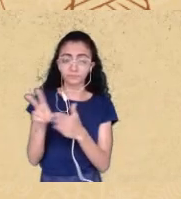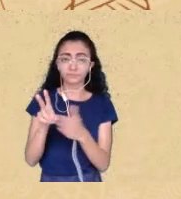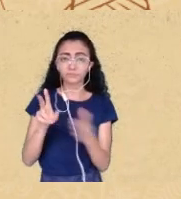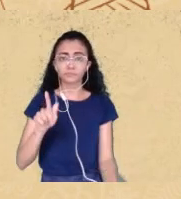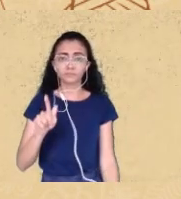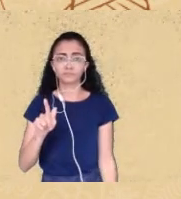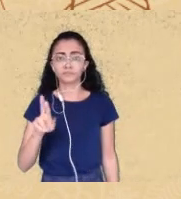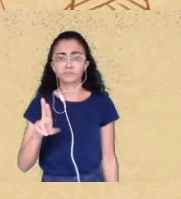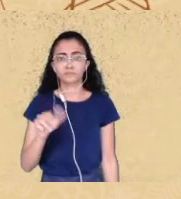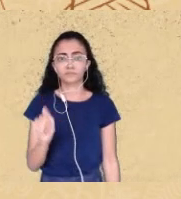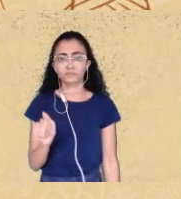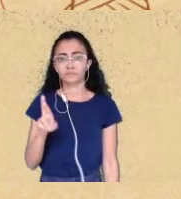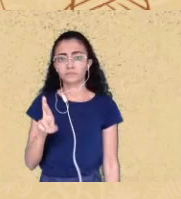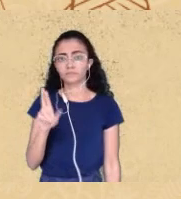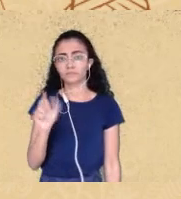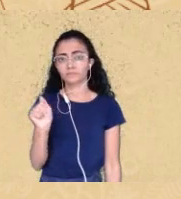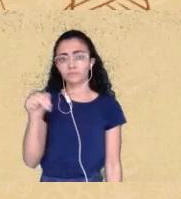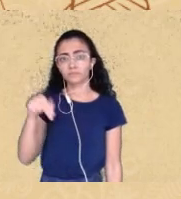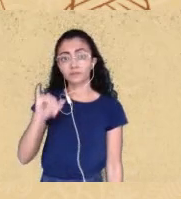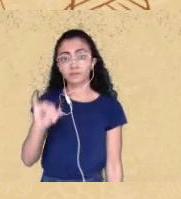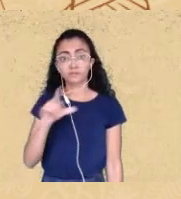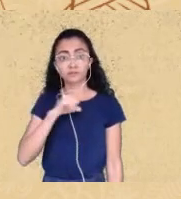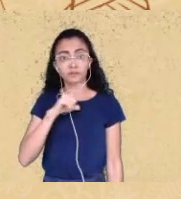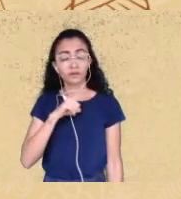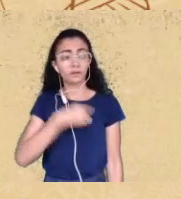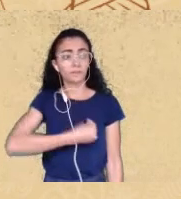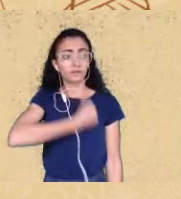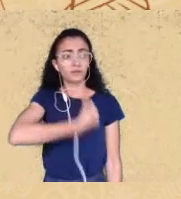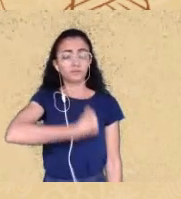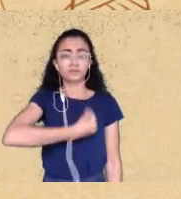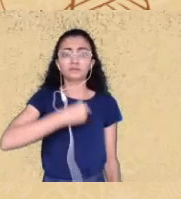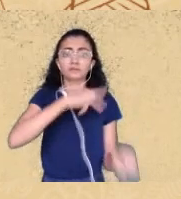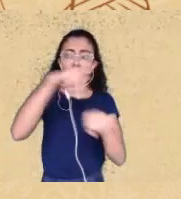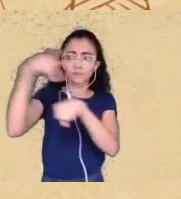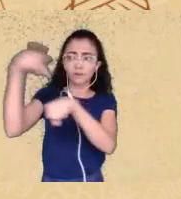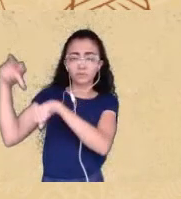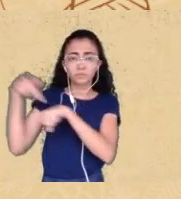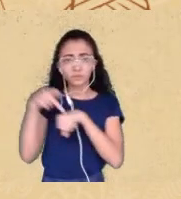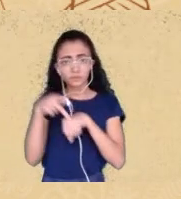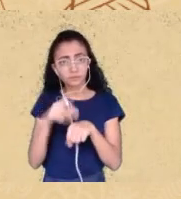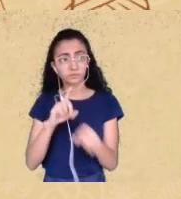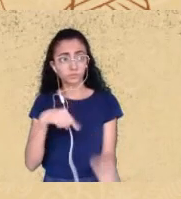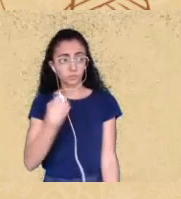Bolívia na Argentina aqui no Brasil então a nossa nação ela não está